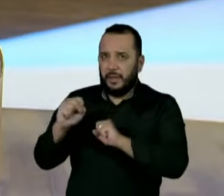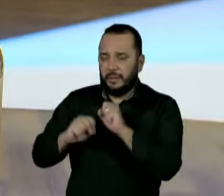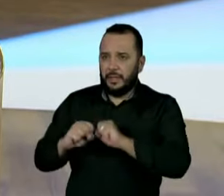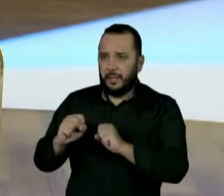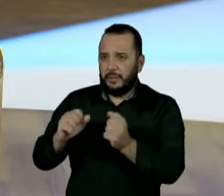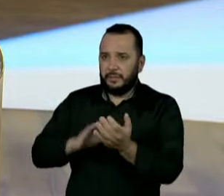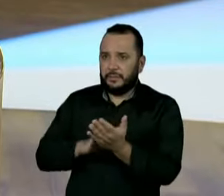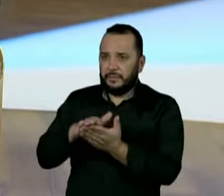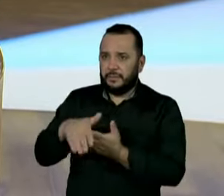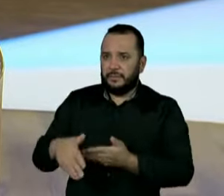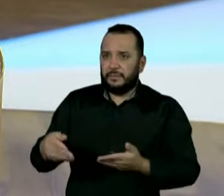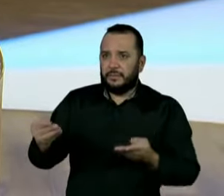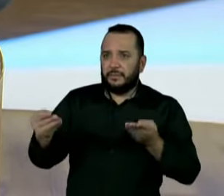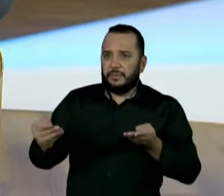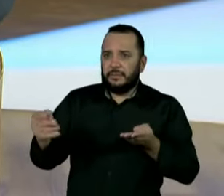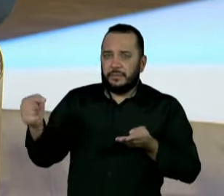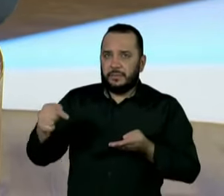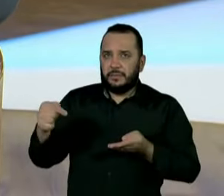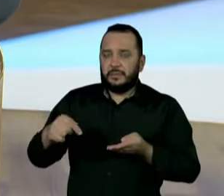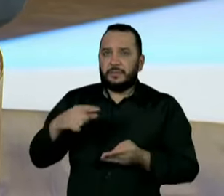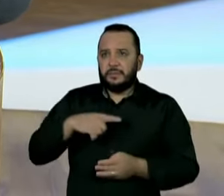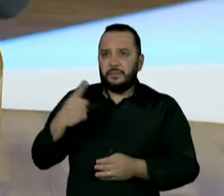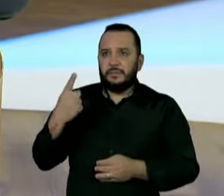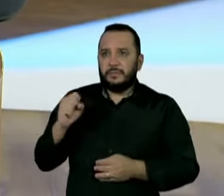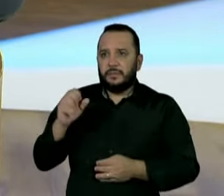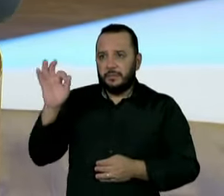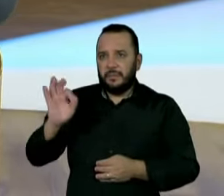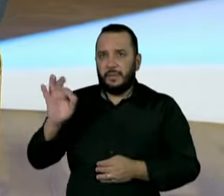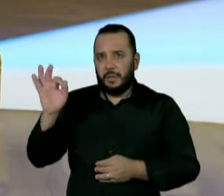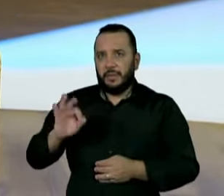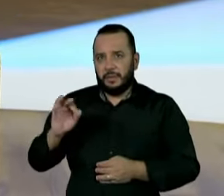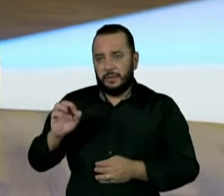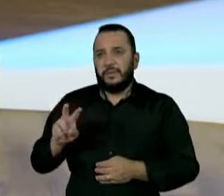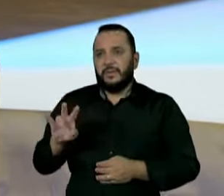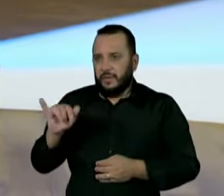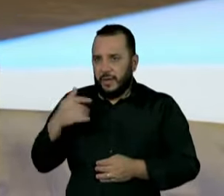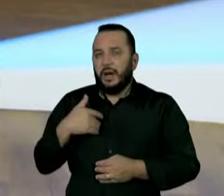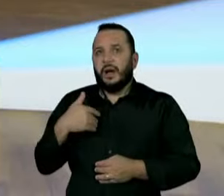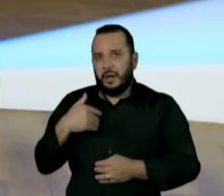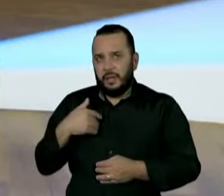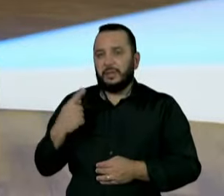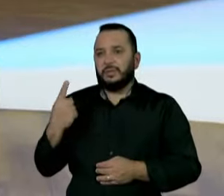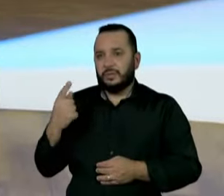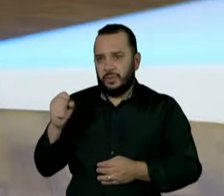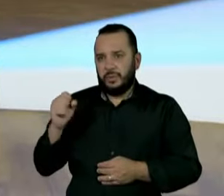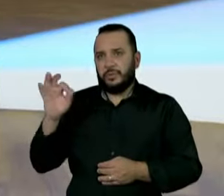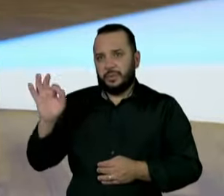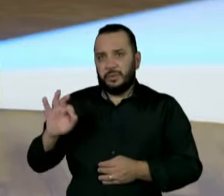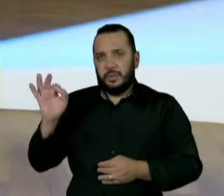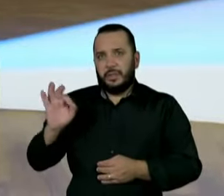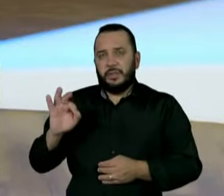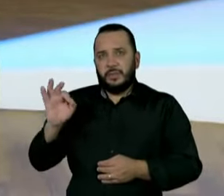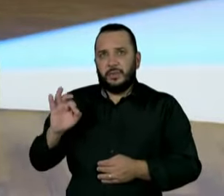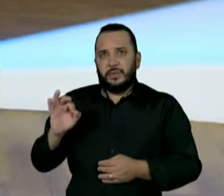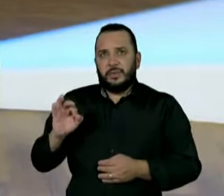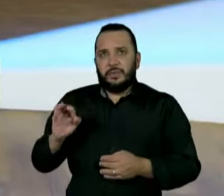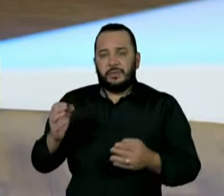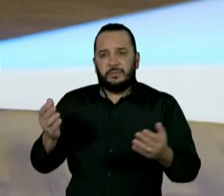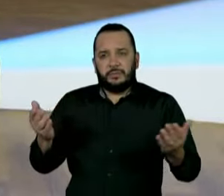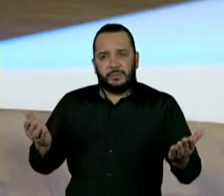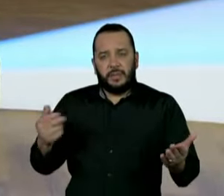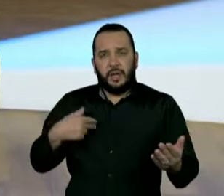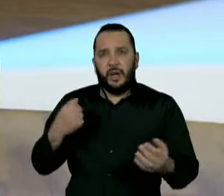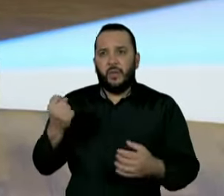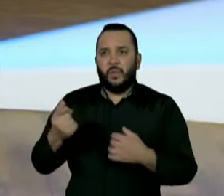emitindo a nota e já emite com 18% e vai carregando toda a cadeia do 18%. Isso em alguns